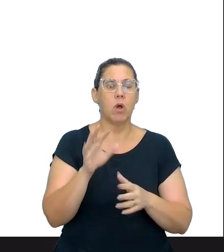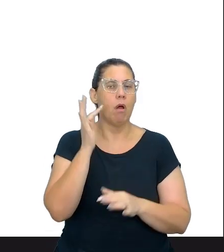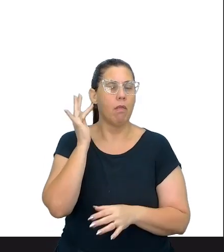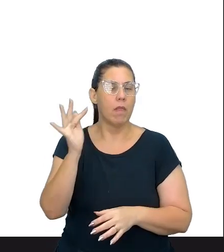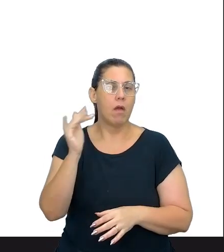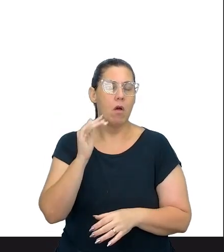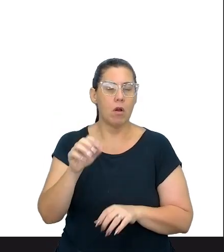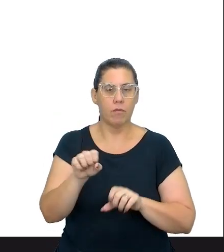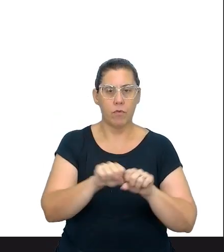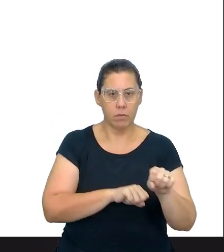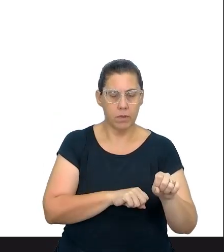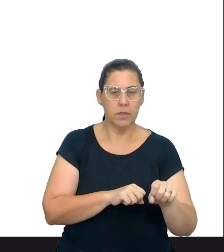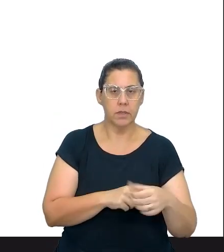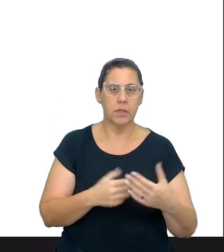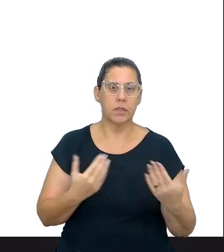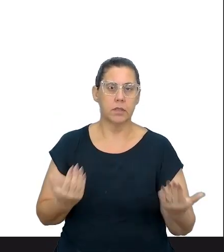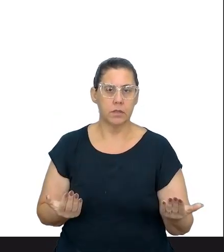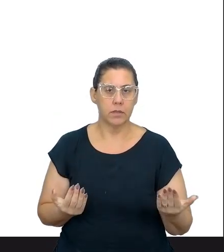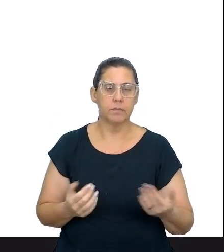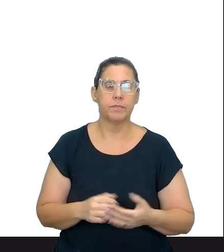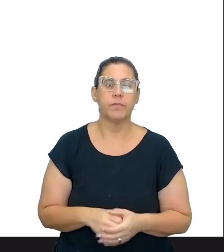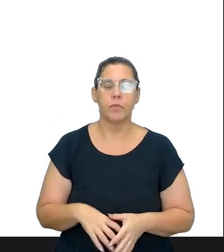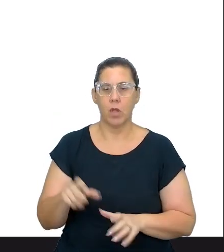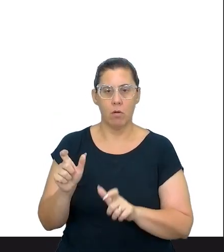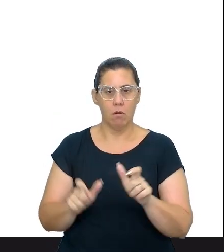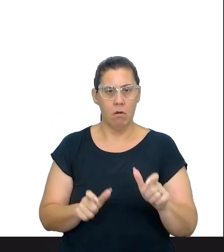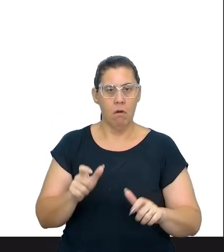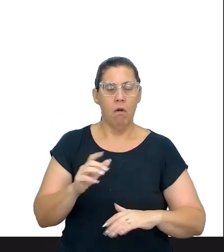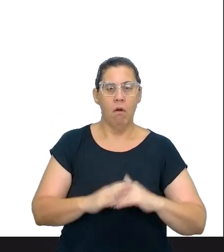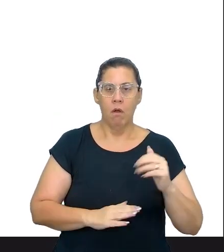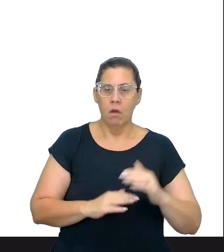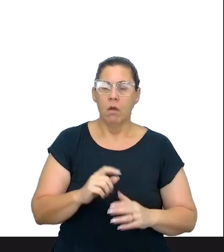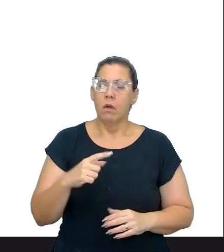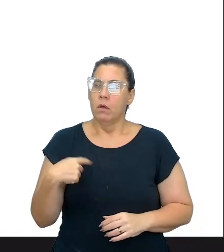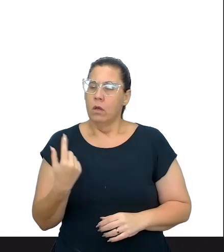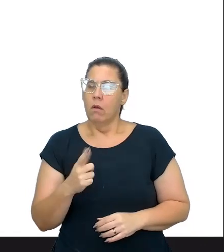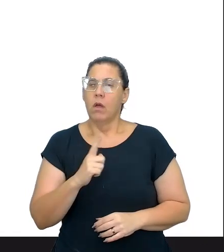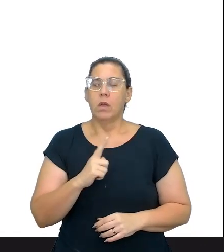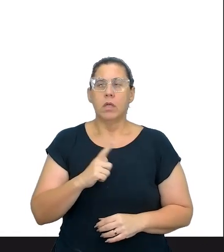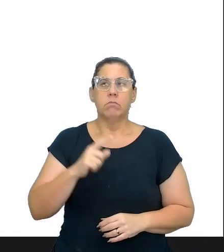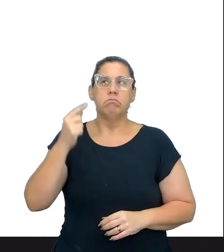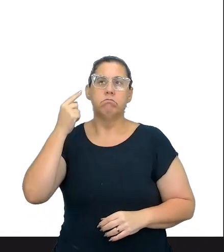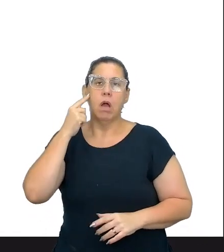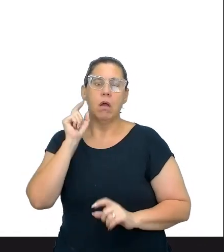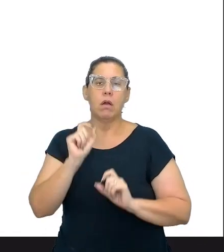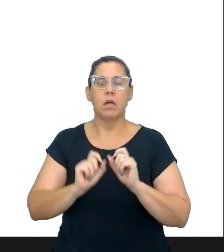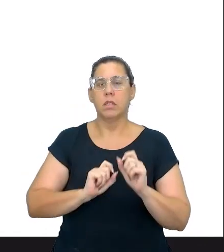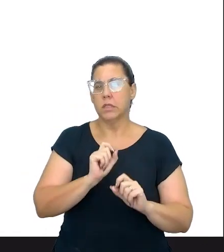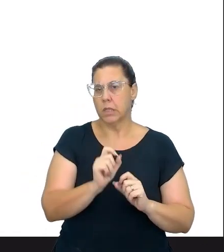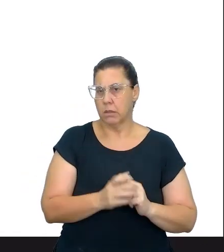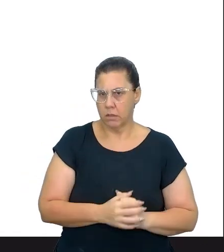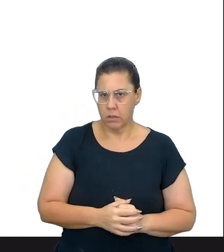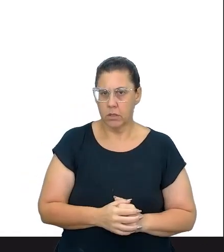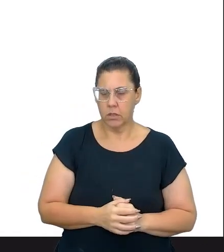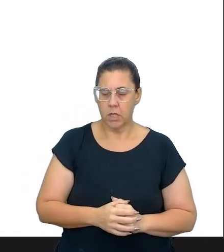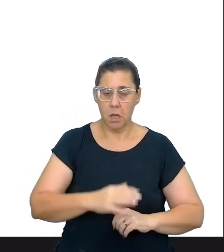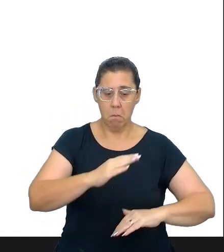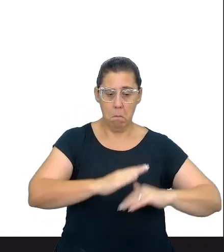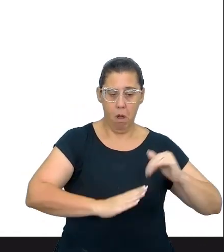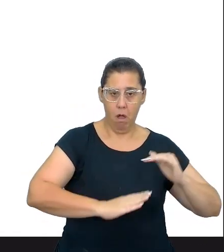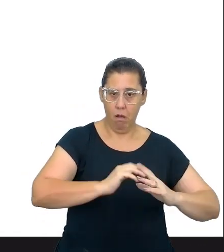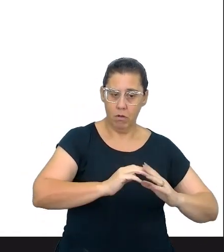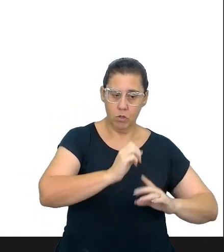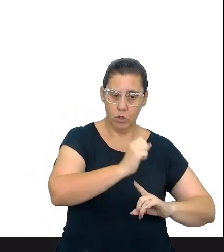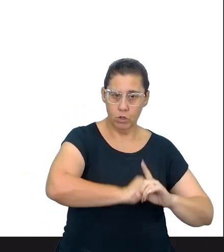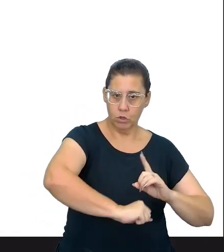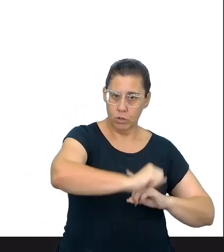formação, né? Para que se formam leitores ativamente, a gente tem que pensar o quê? As práticas sociais